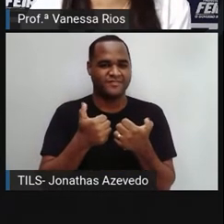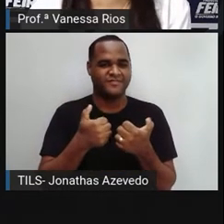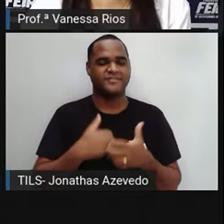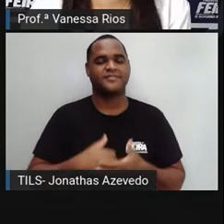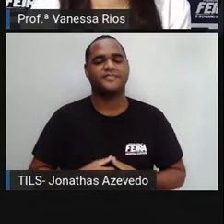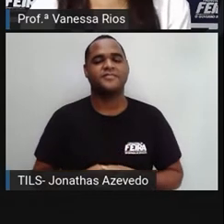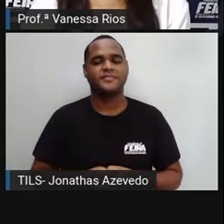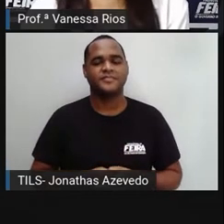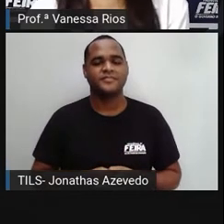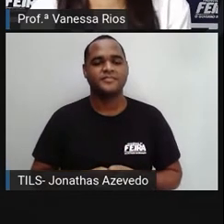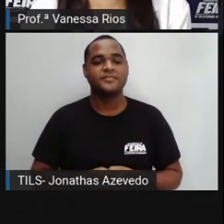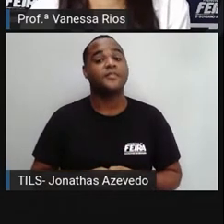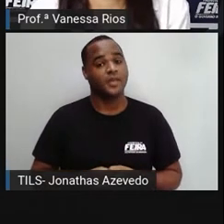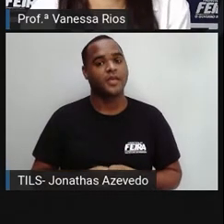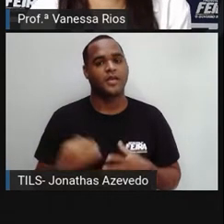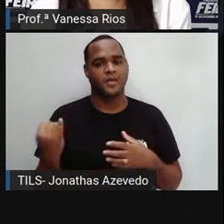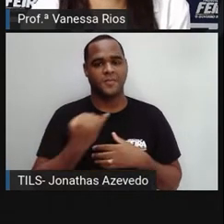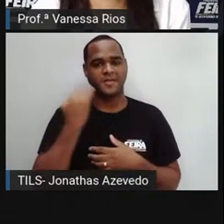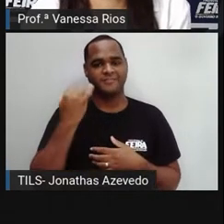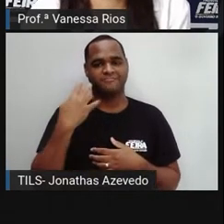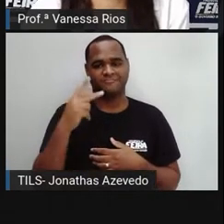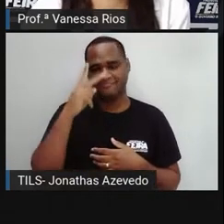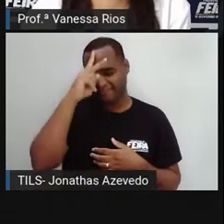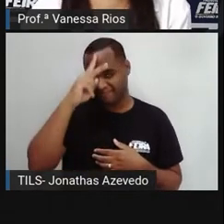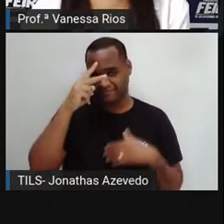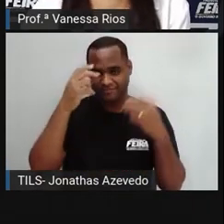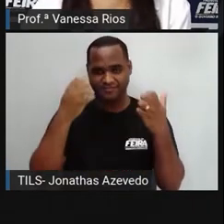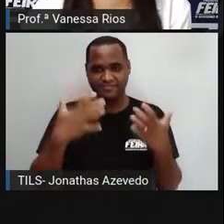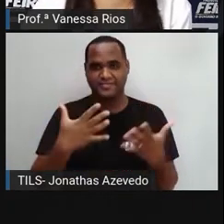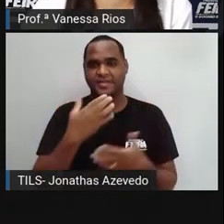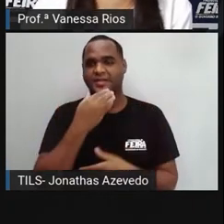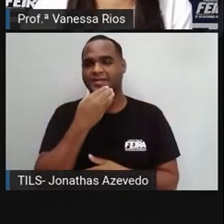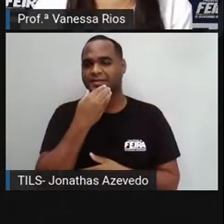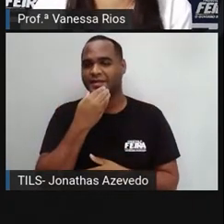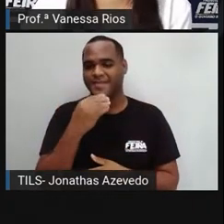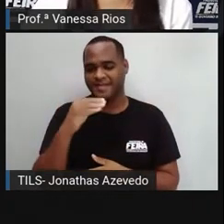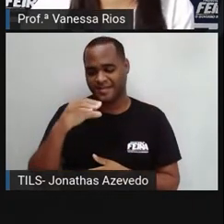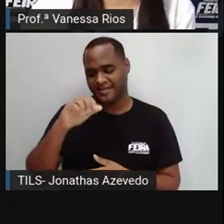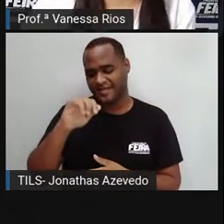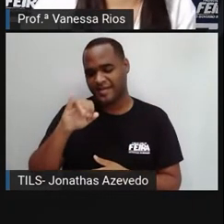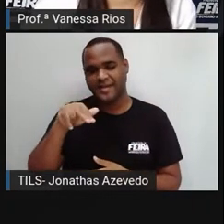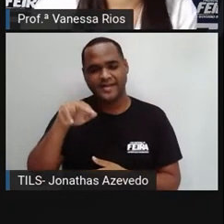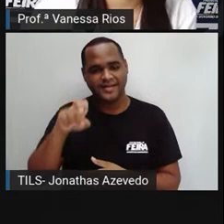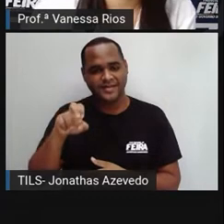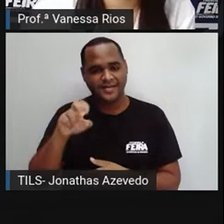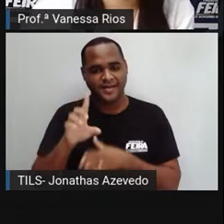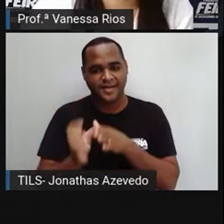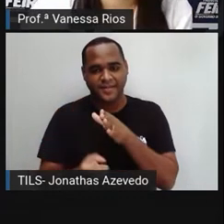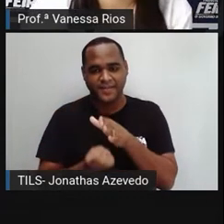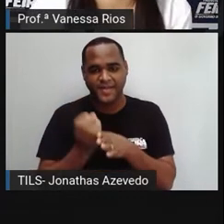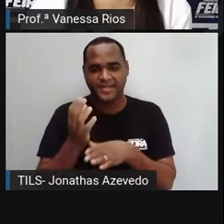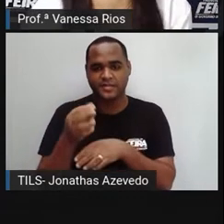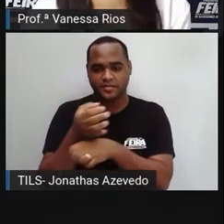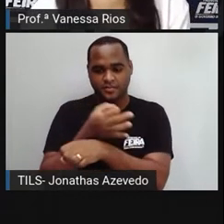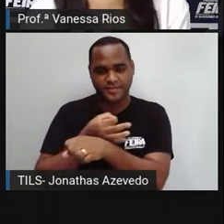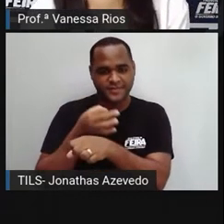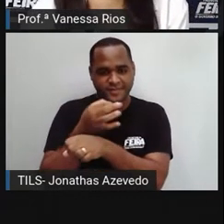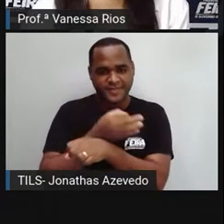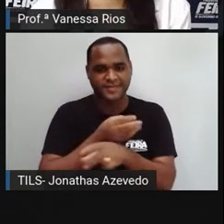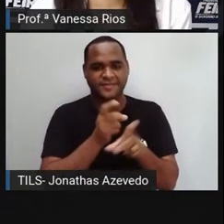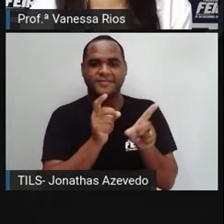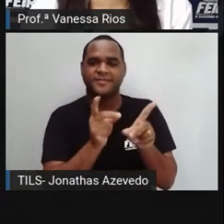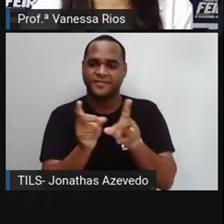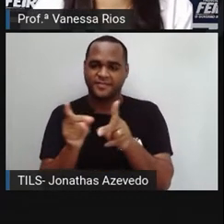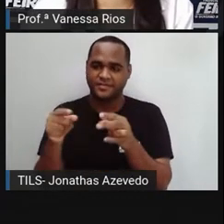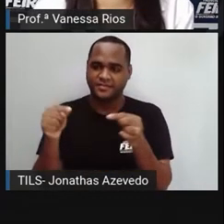E aí é interessante essa história, porque Kain criou esse fliperama justamente nas férias dele. Olha só.